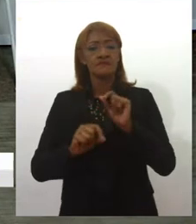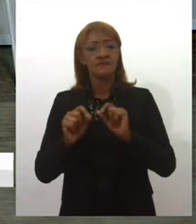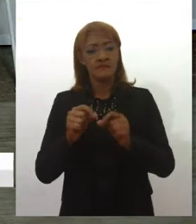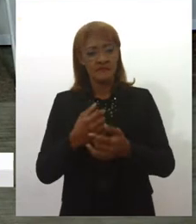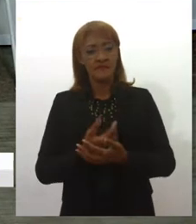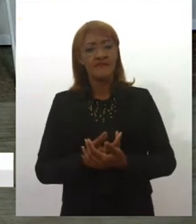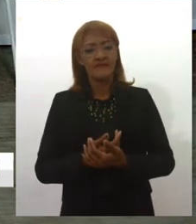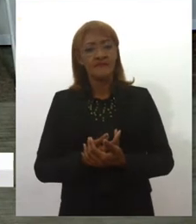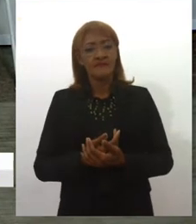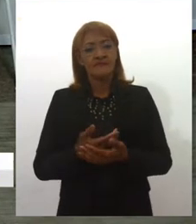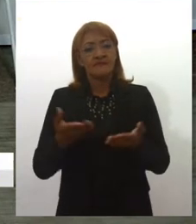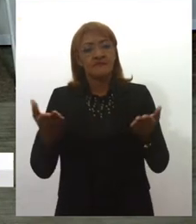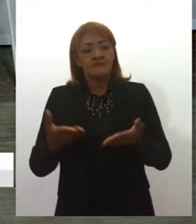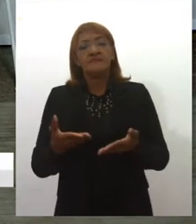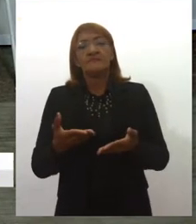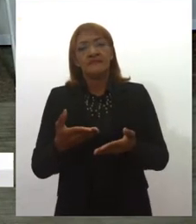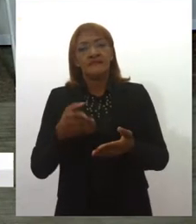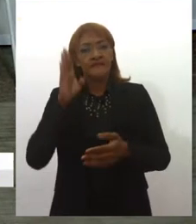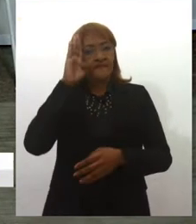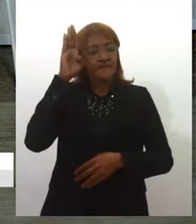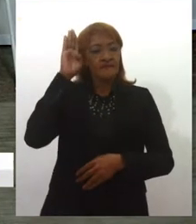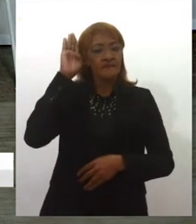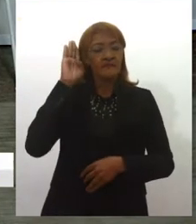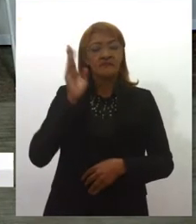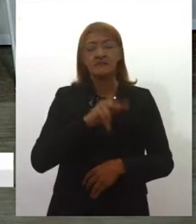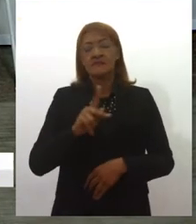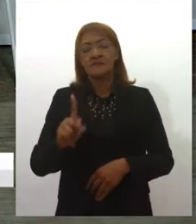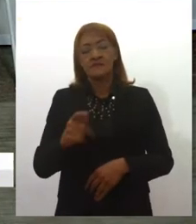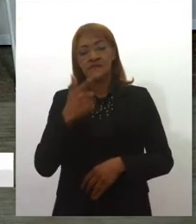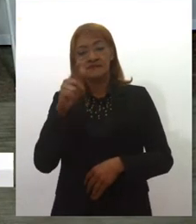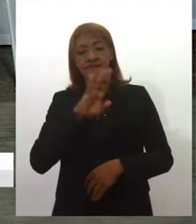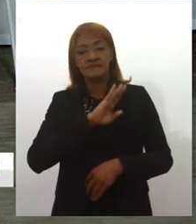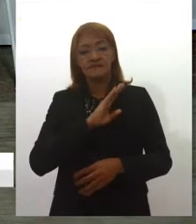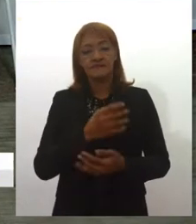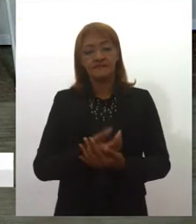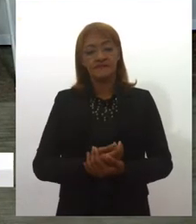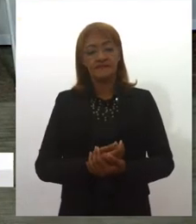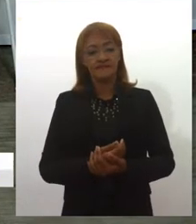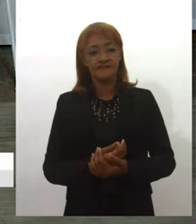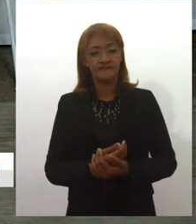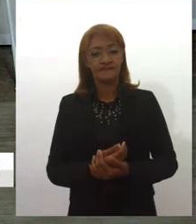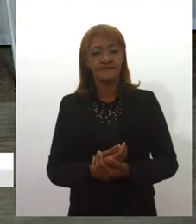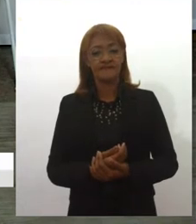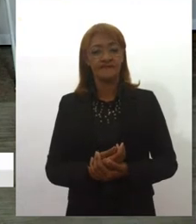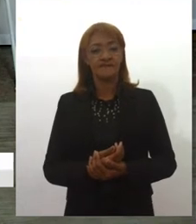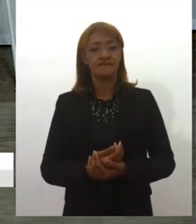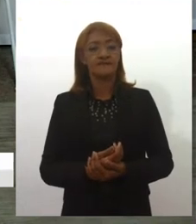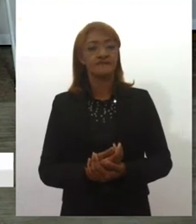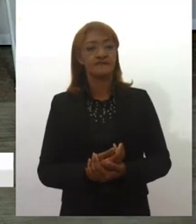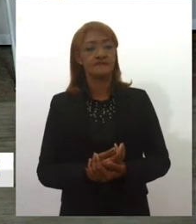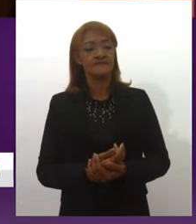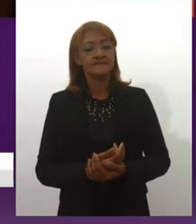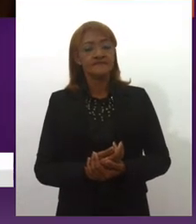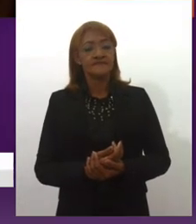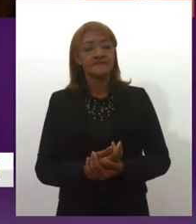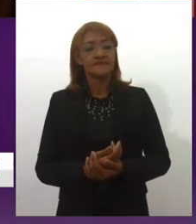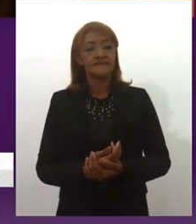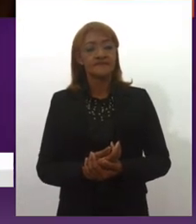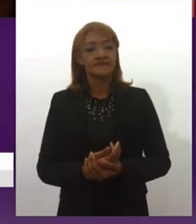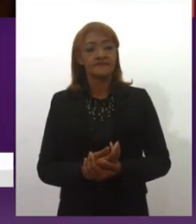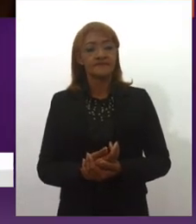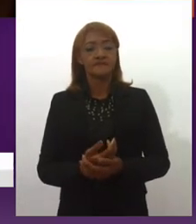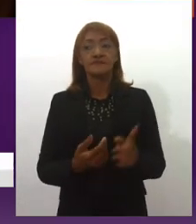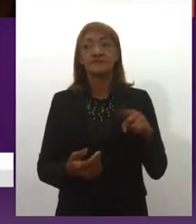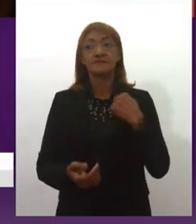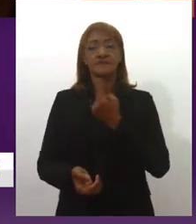no meio acadêmico, conversando com professores, outros colegas, né. Gabriele. Bom, quando a gente fala de